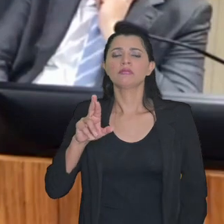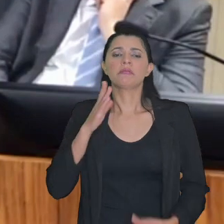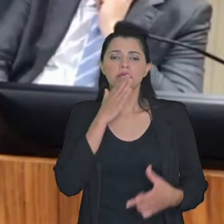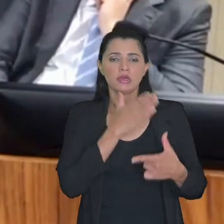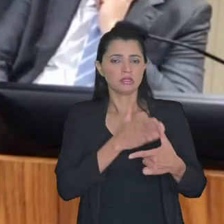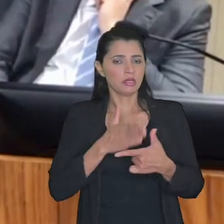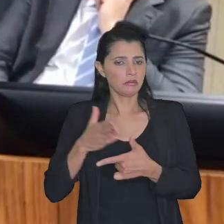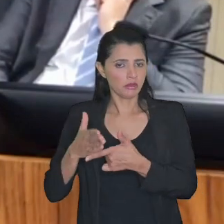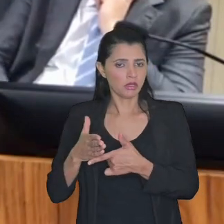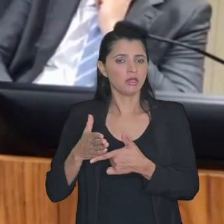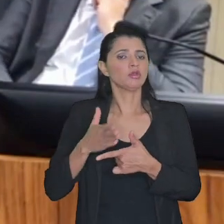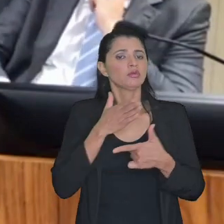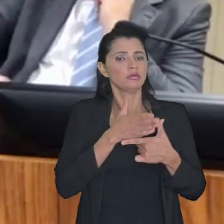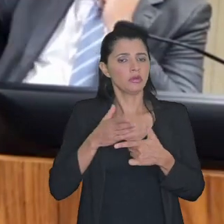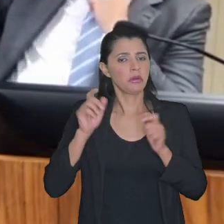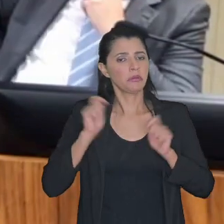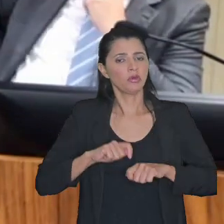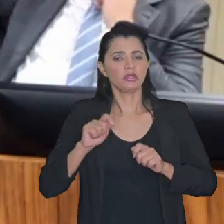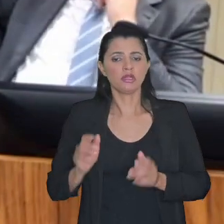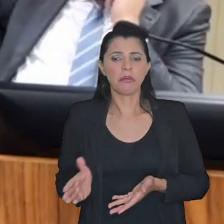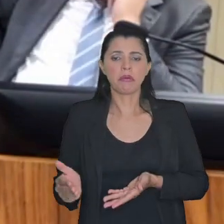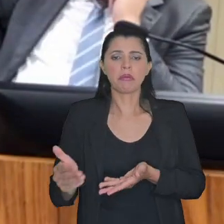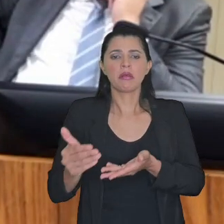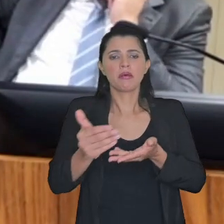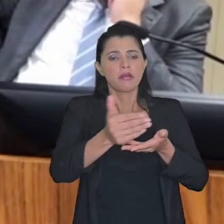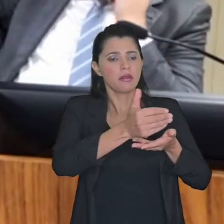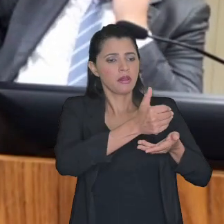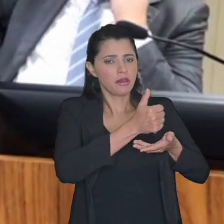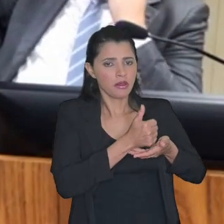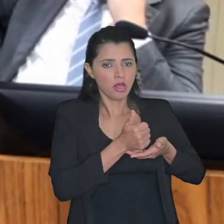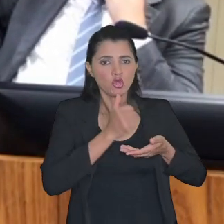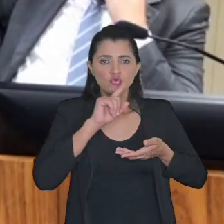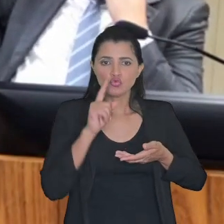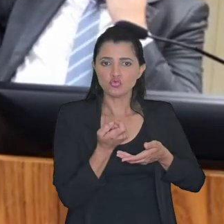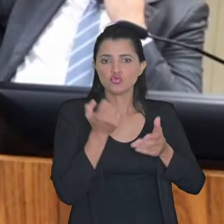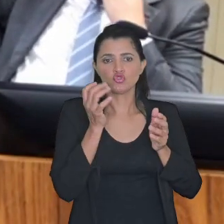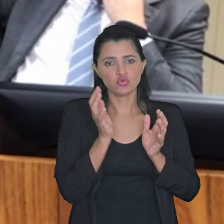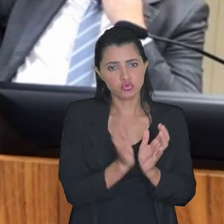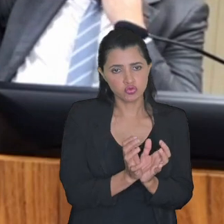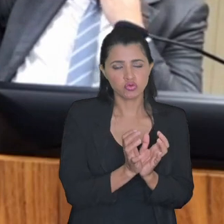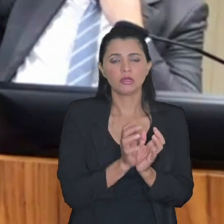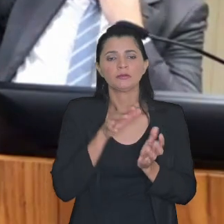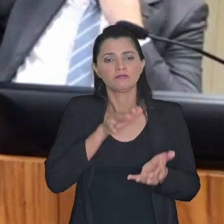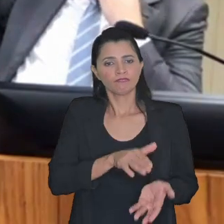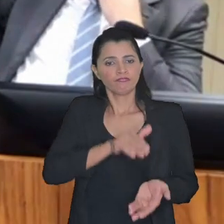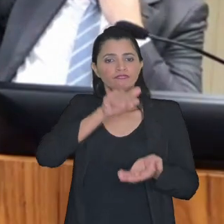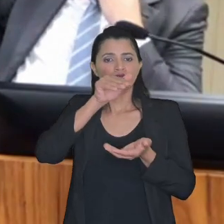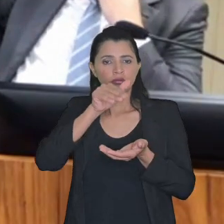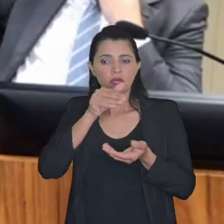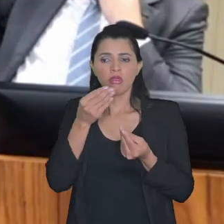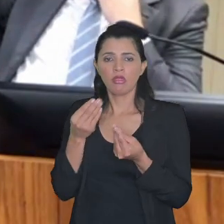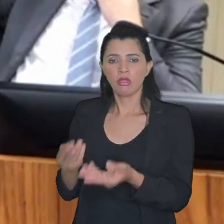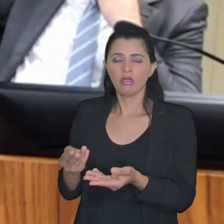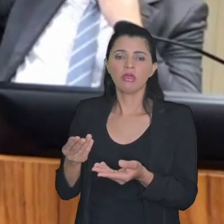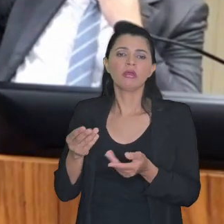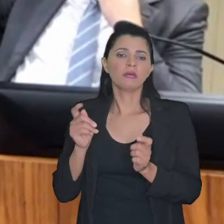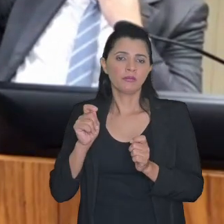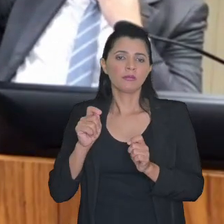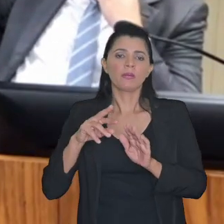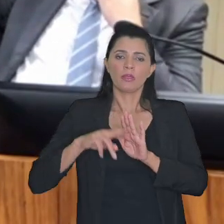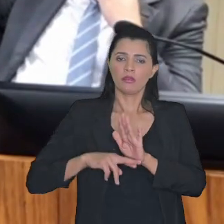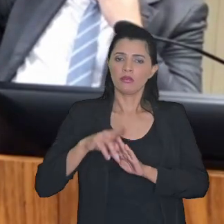regulares poderiam ser reunidos num único bloco e submetidos do